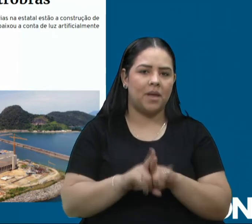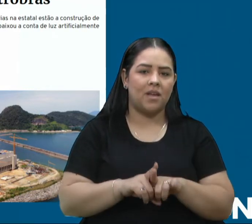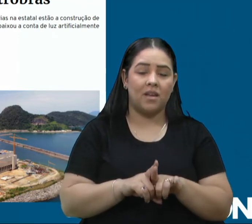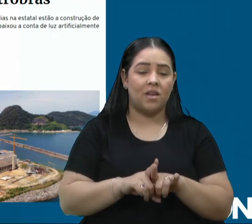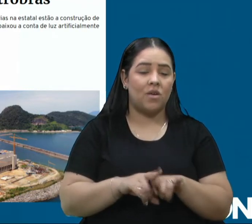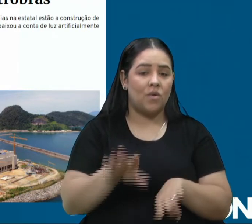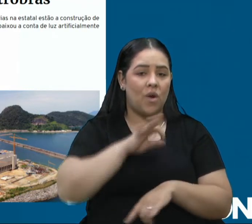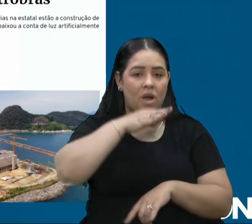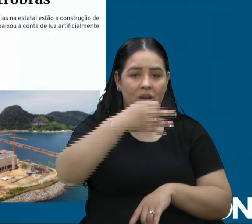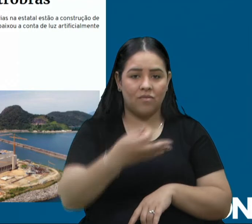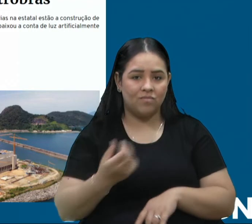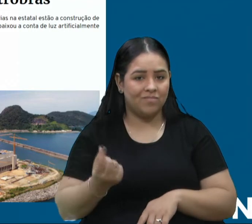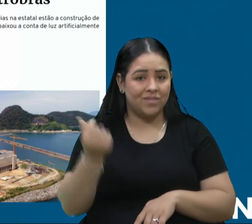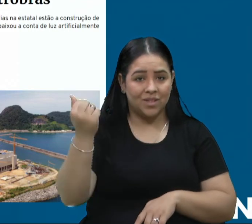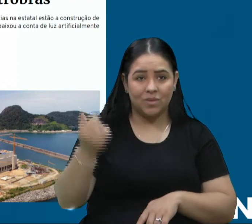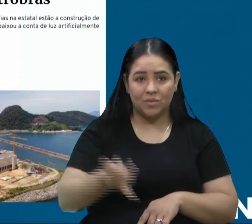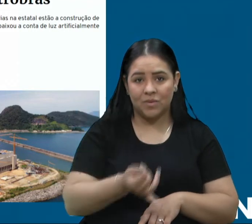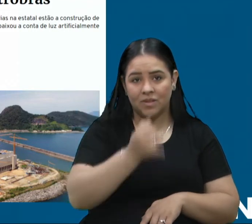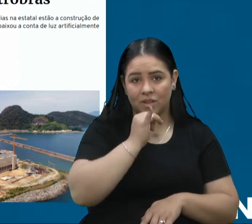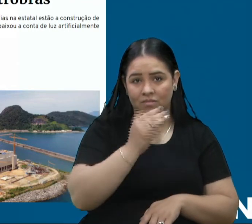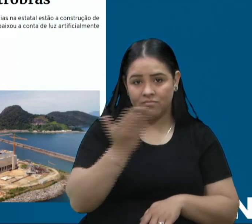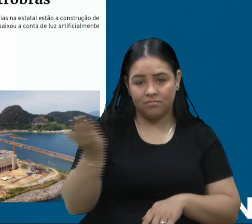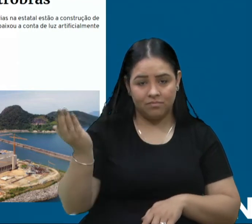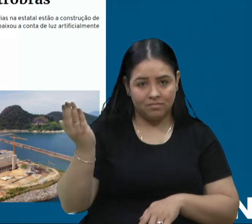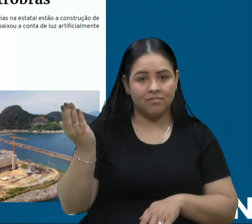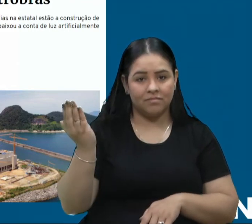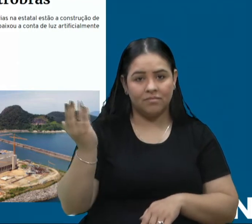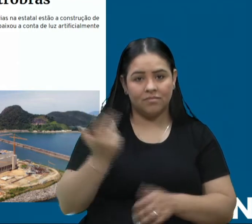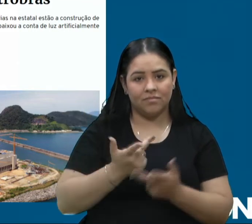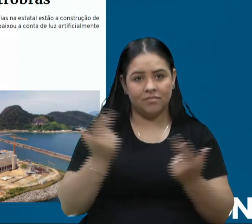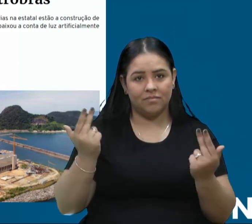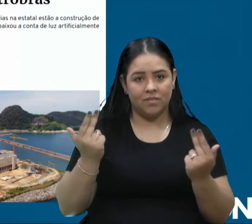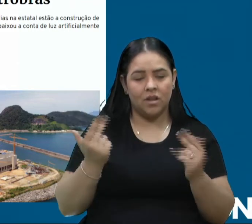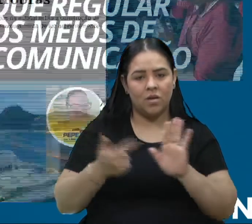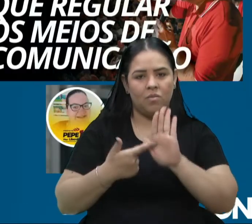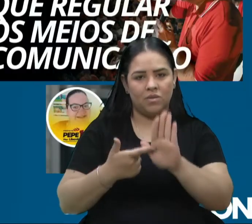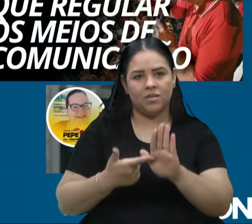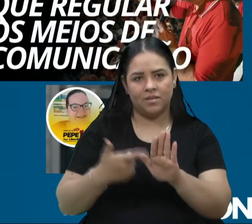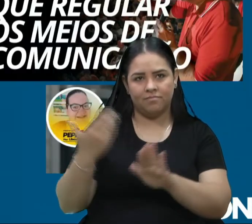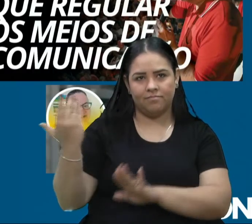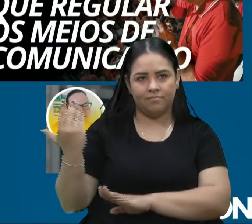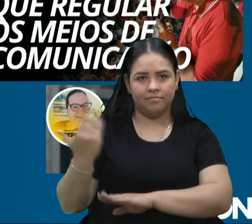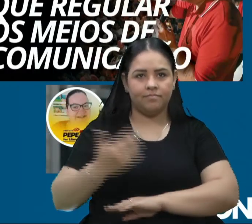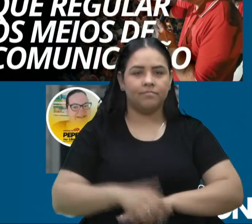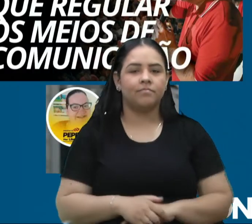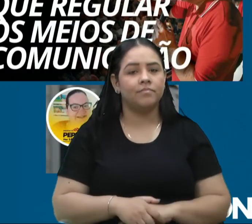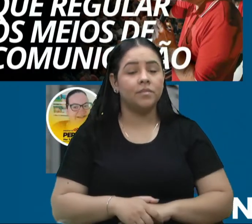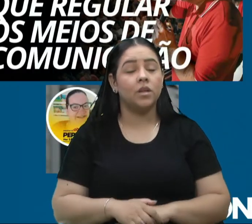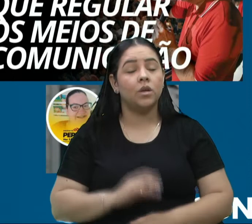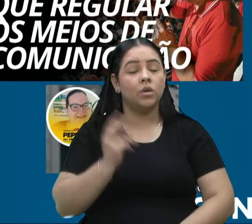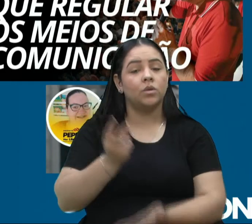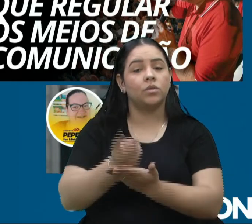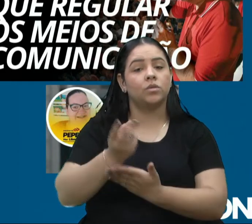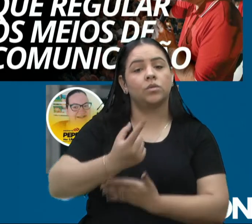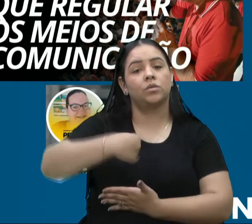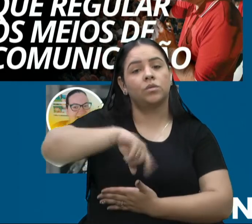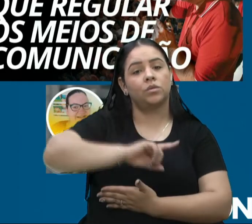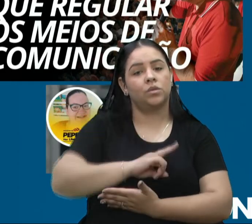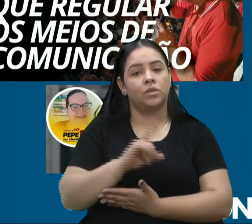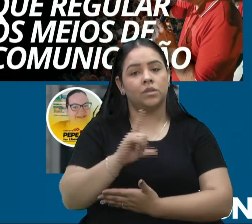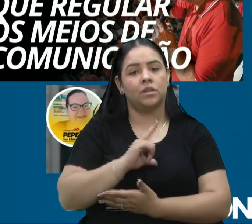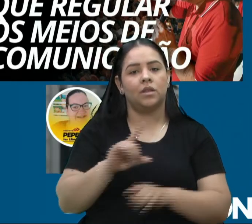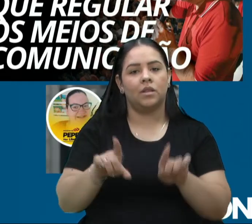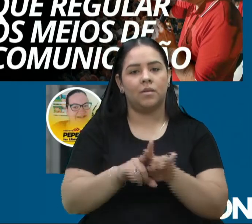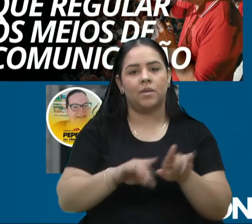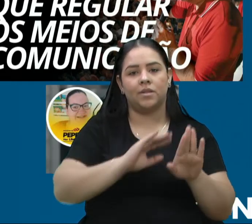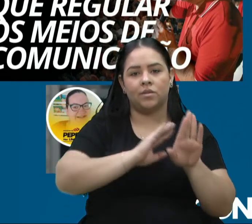gente pode ver, por exemplo, nessas reportagens colocadas aí. Seguindo, então, a gente tem a questão da ideologia